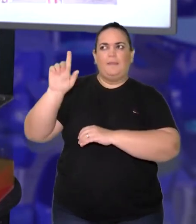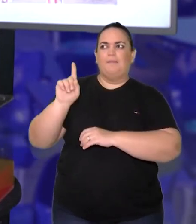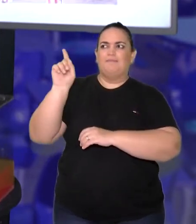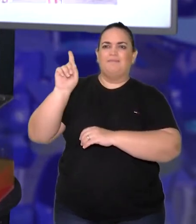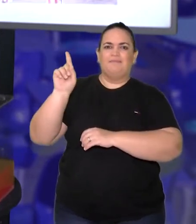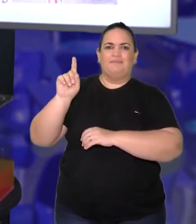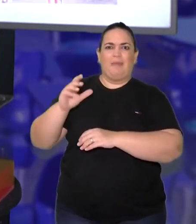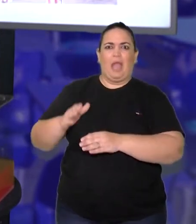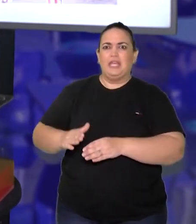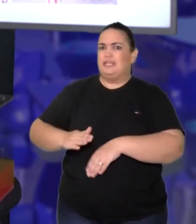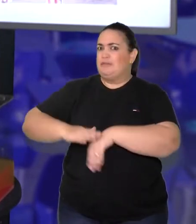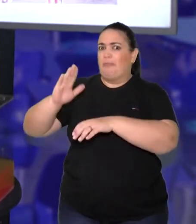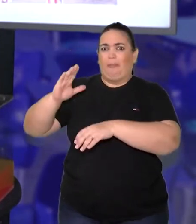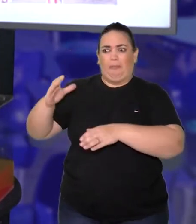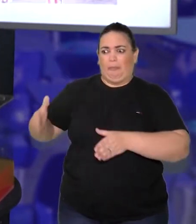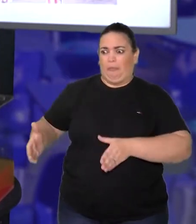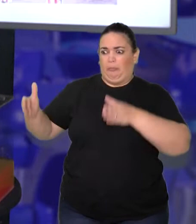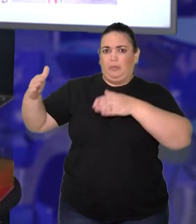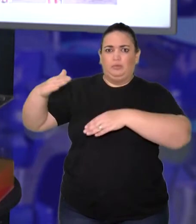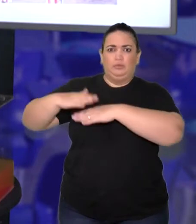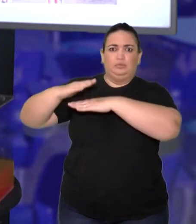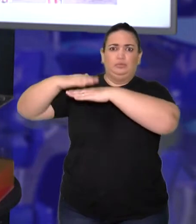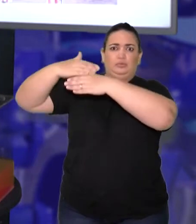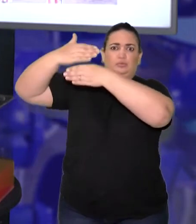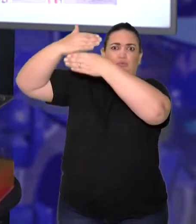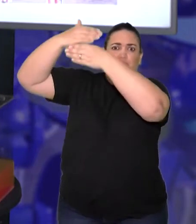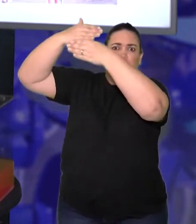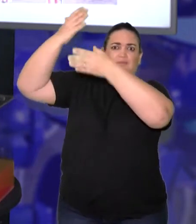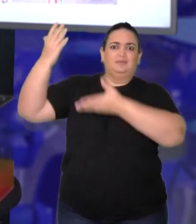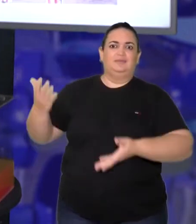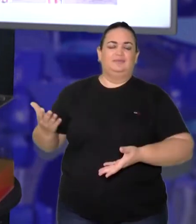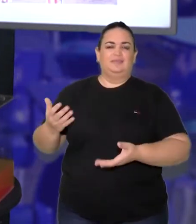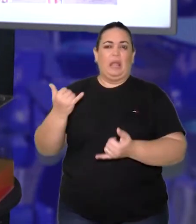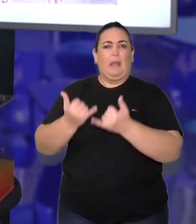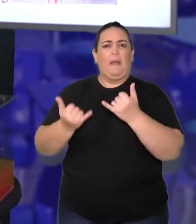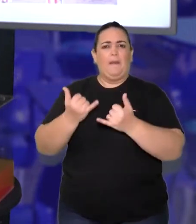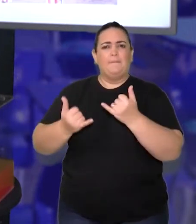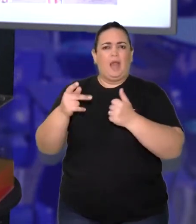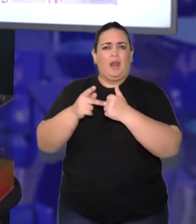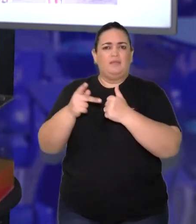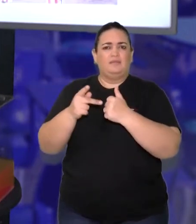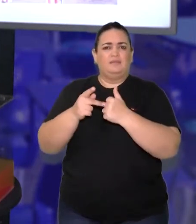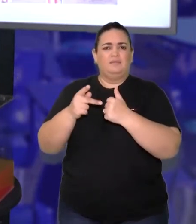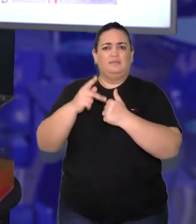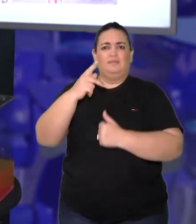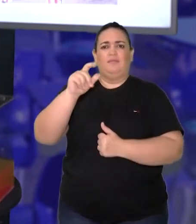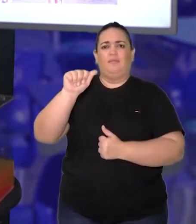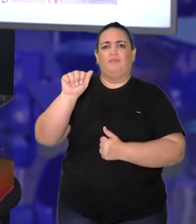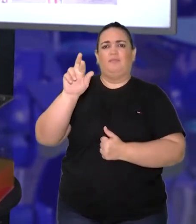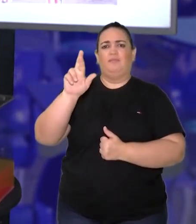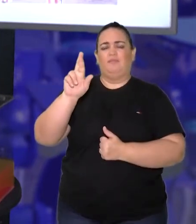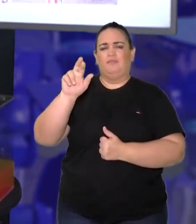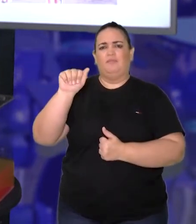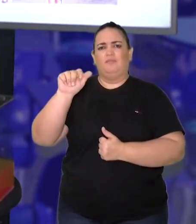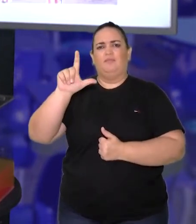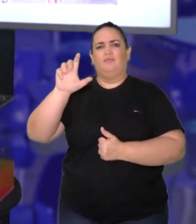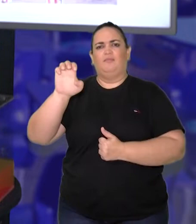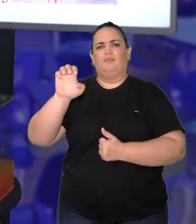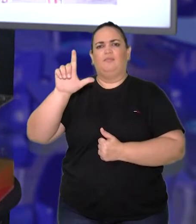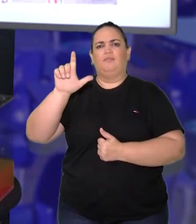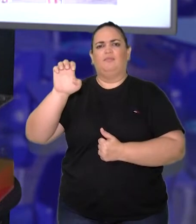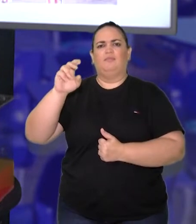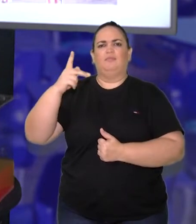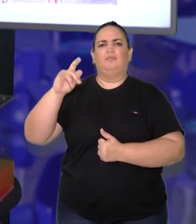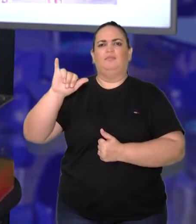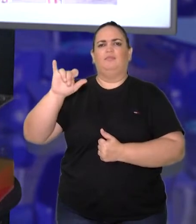tem alguns containers nos formatos paralepípedos, né? E a gente pode utilizar aqui a seguinte situação.